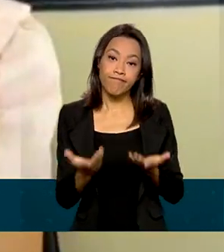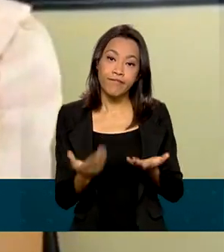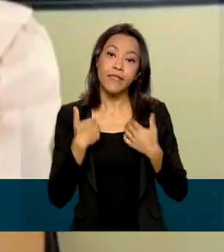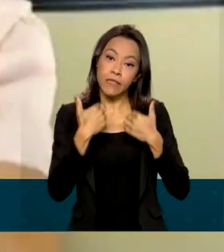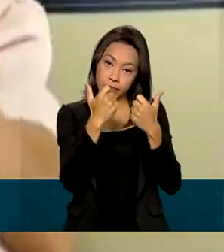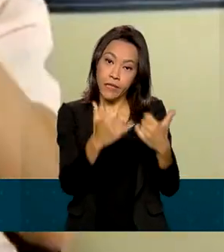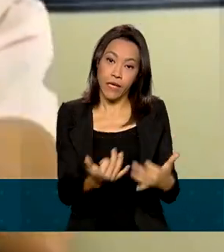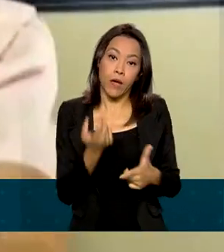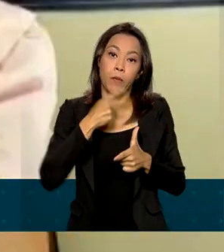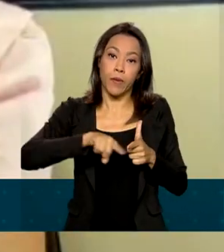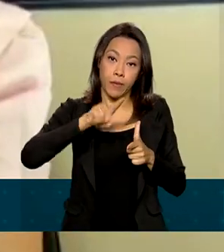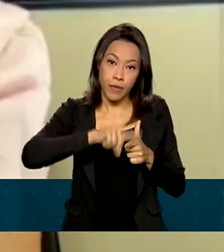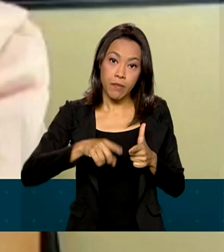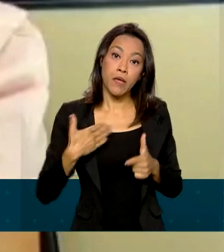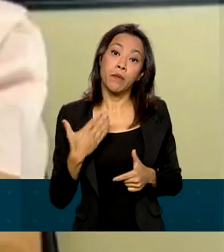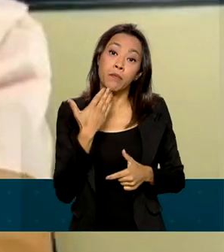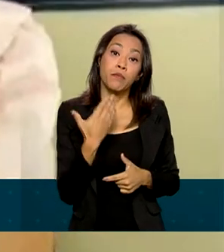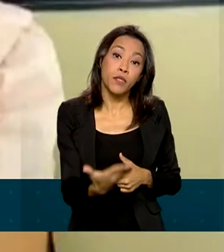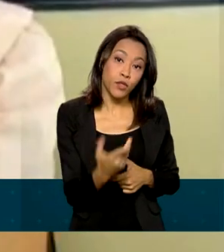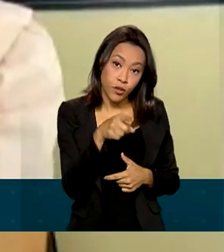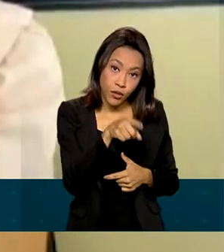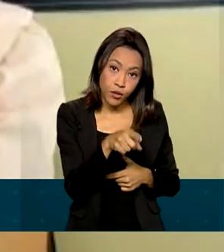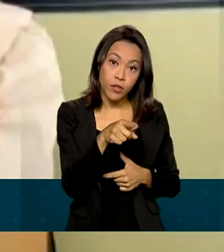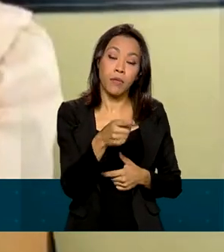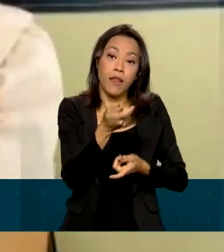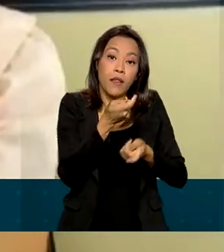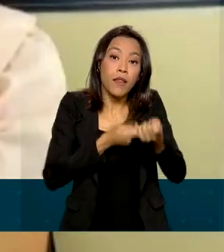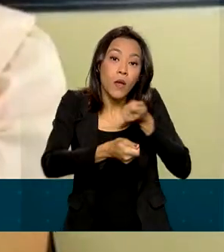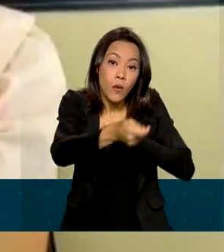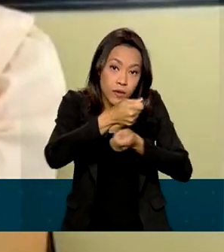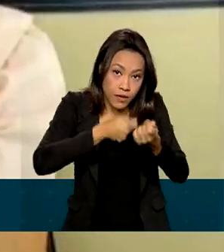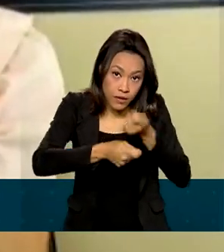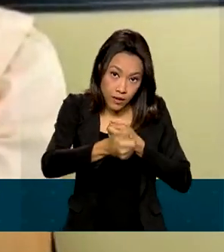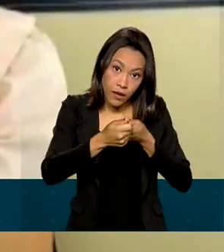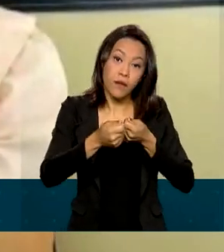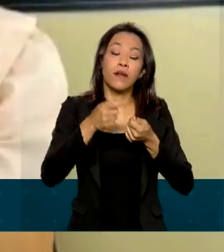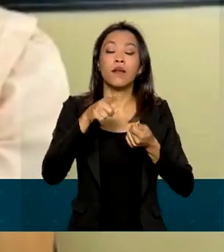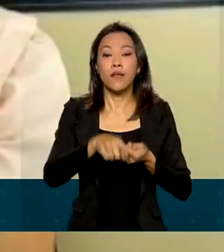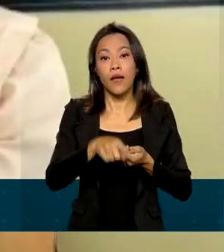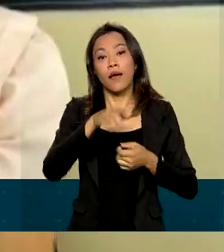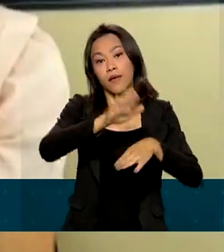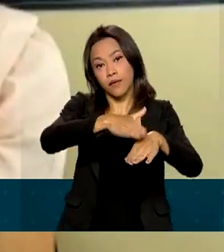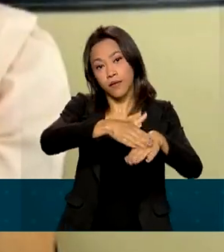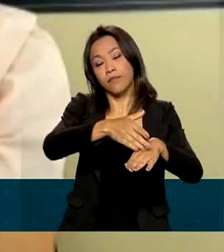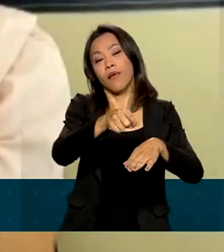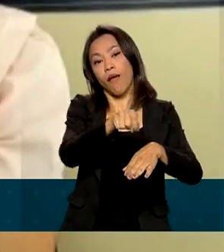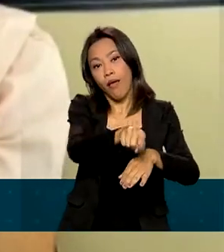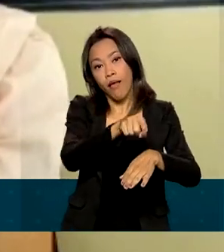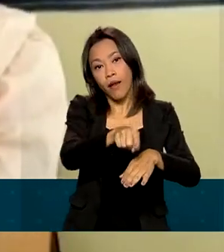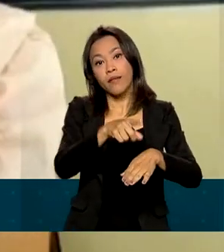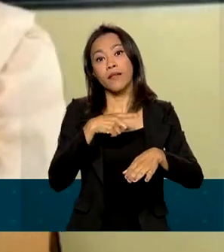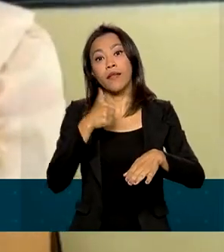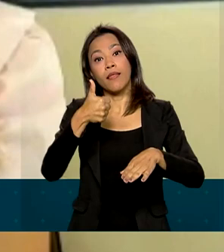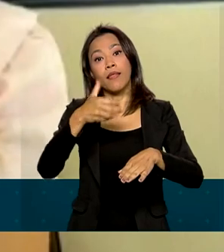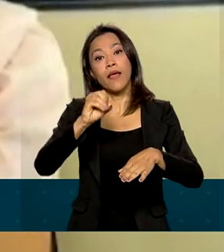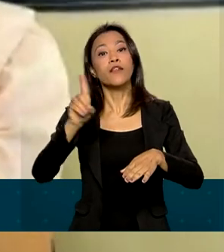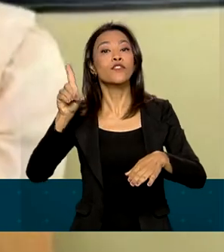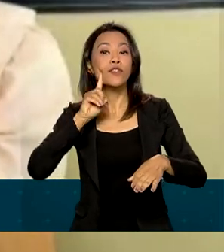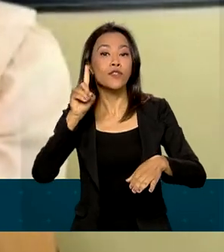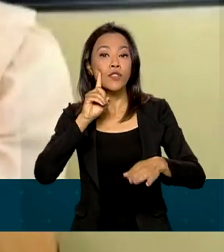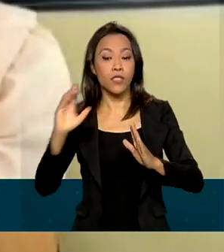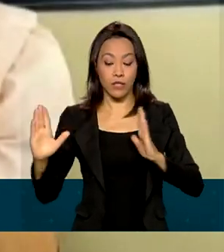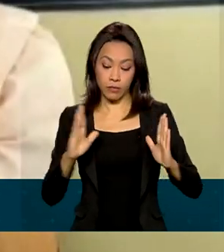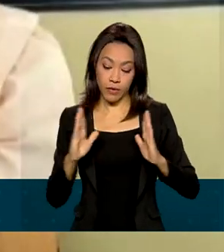problema dele, fazer o pedido dele. E aí, a partir desse momento, a instituição financeira tem 10 dias